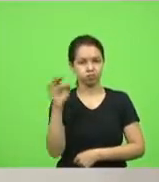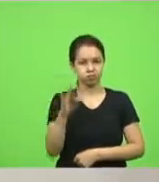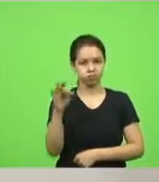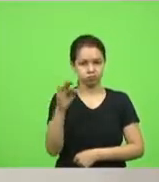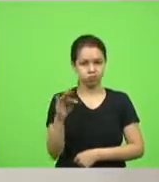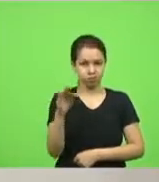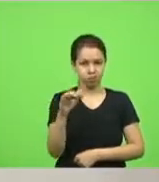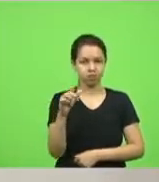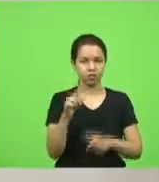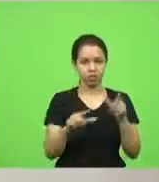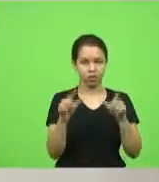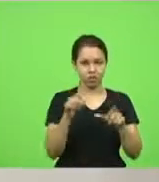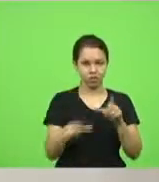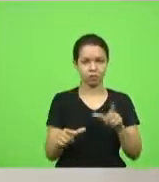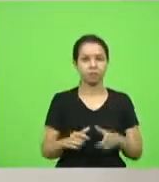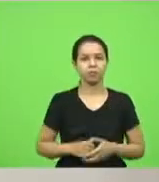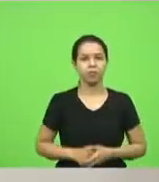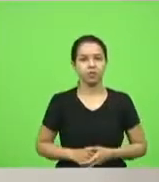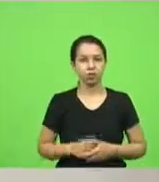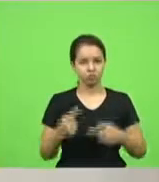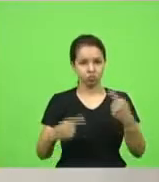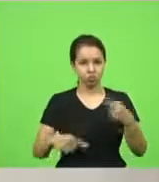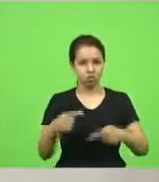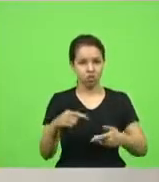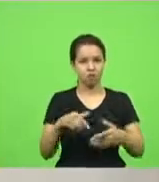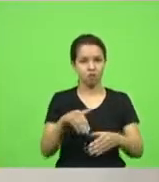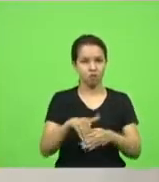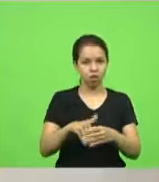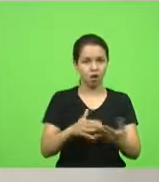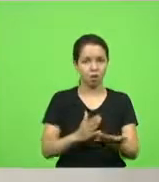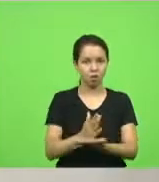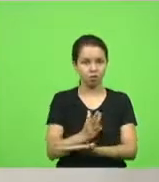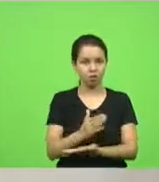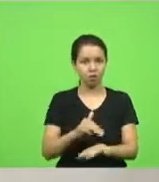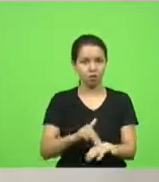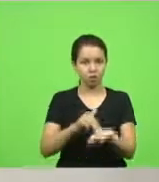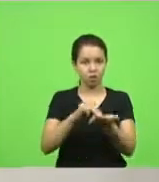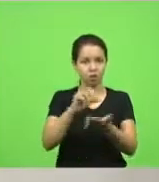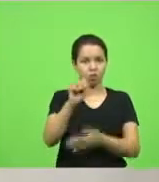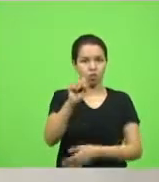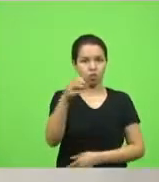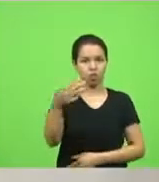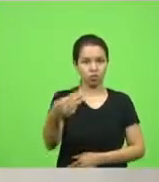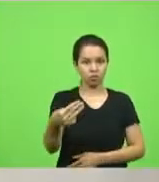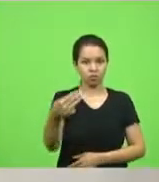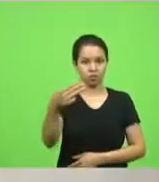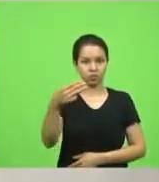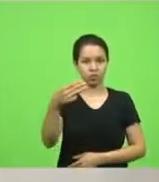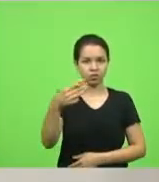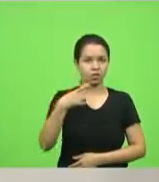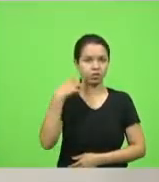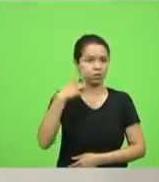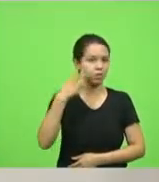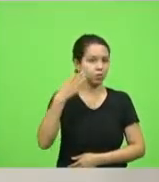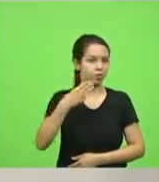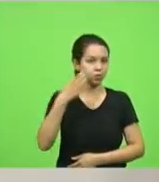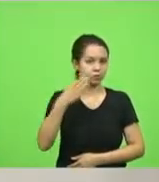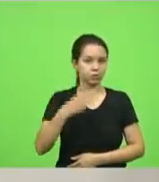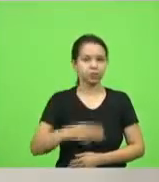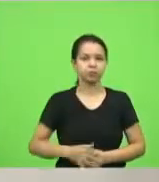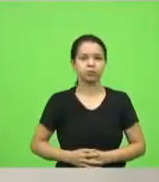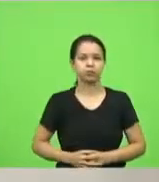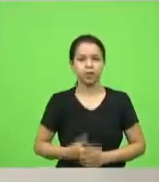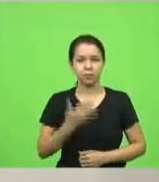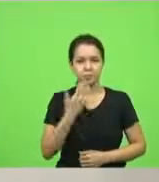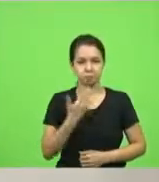Em votação. Aprovado. Moção 83, deputado Márcio Machado, manifestando apelo